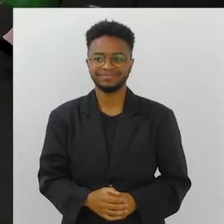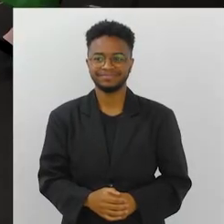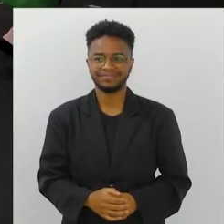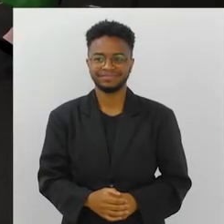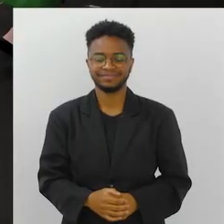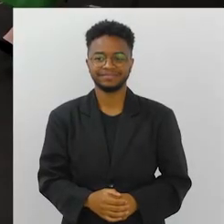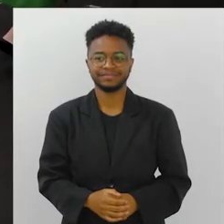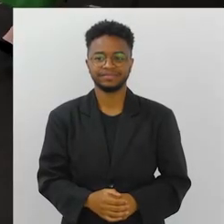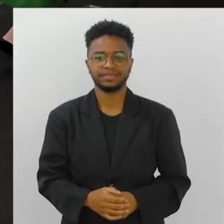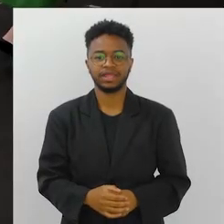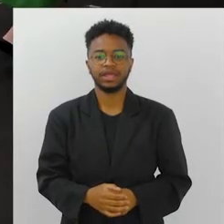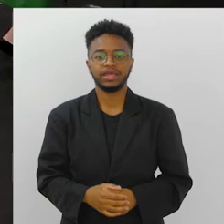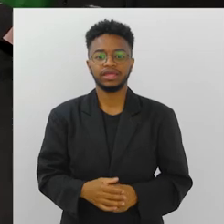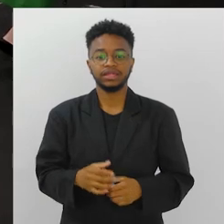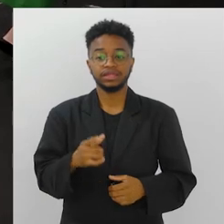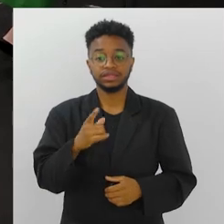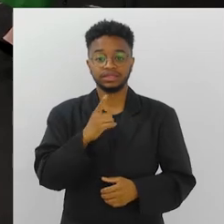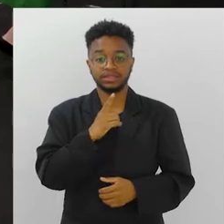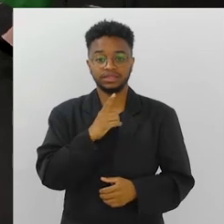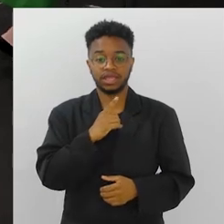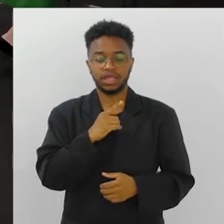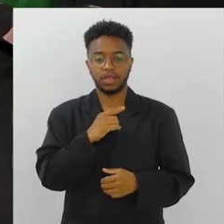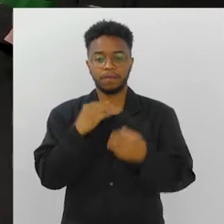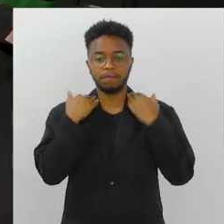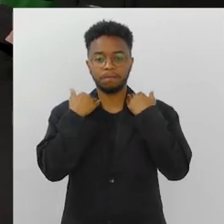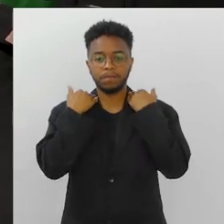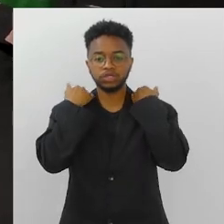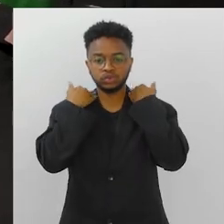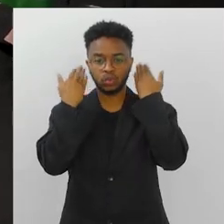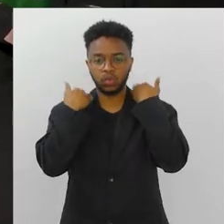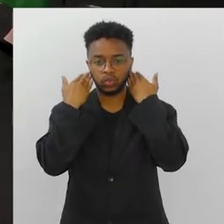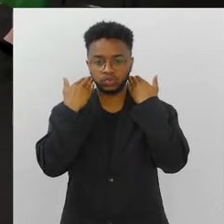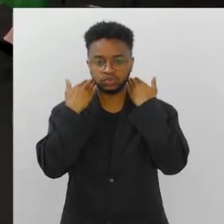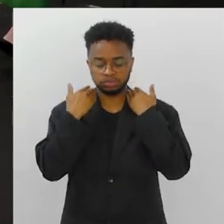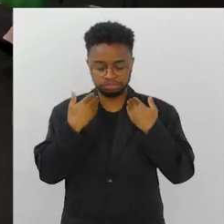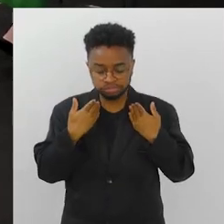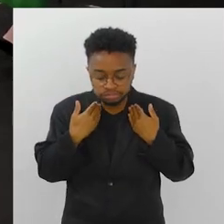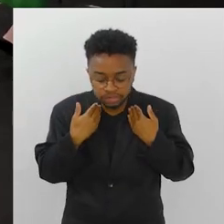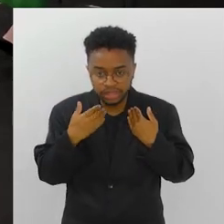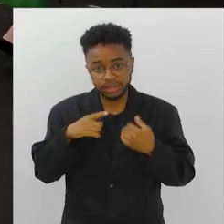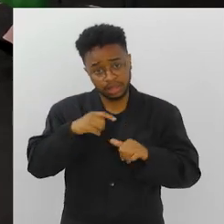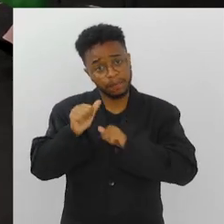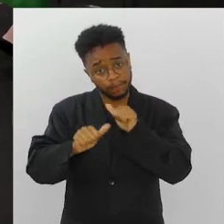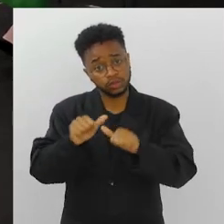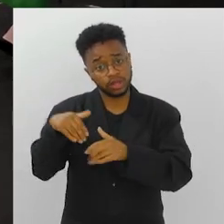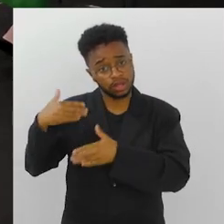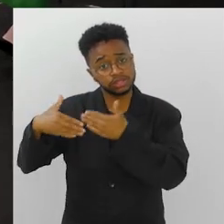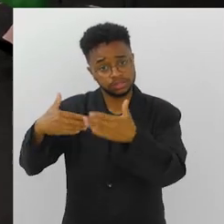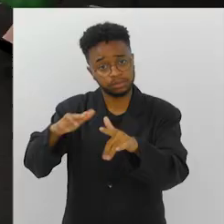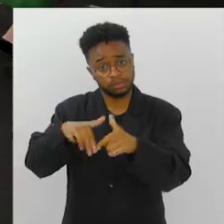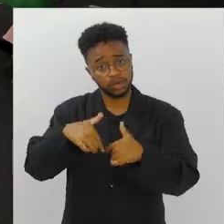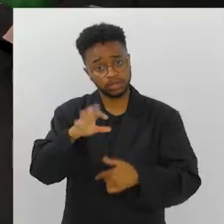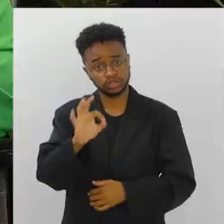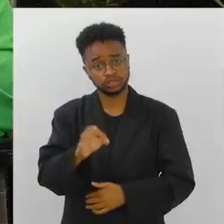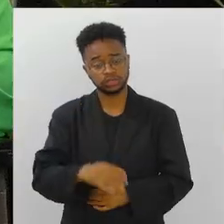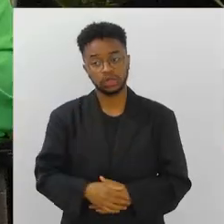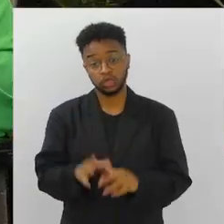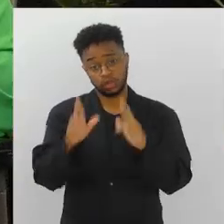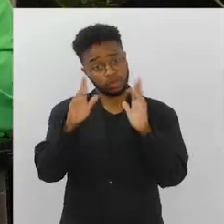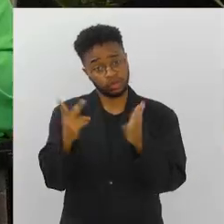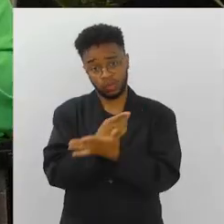Deixa eu ver o polegar. Houve uma projeção que exureceu o pescoço, a pessoa ficava torta. Não foram modificações evolutivas do polegar.